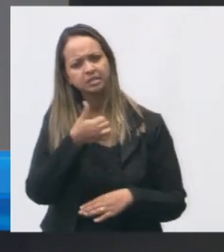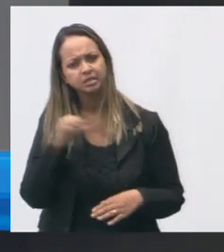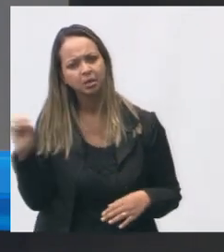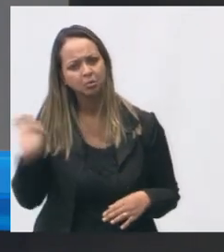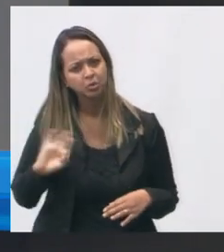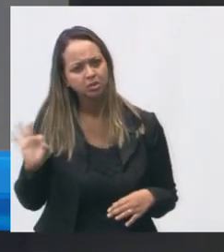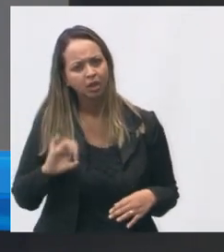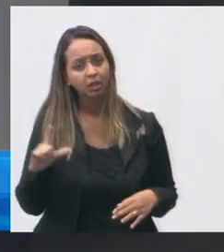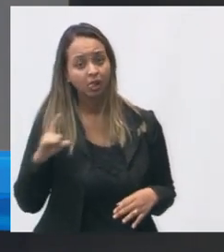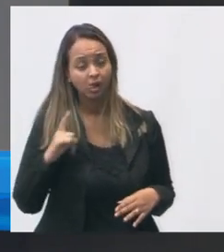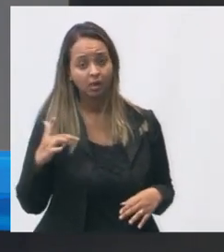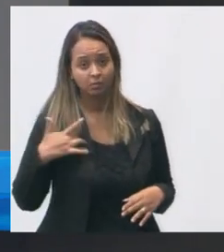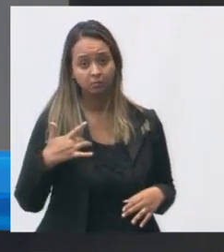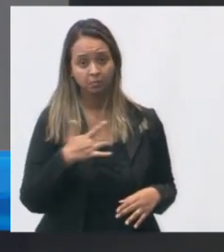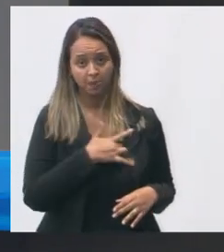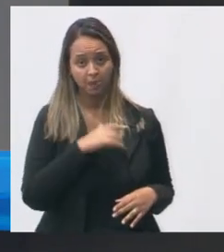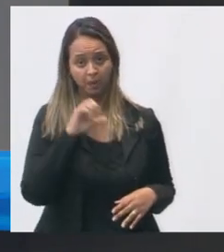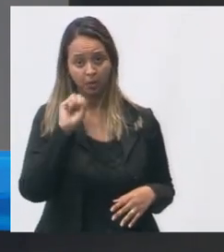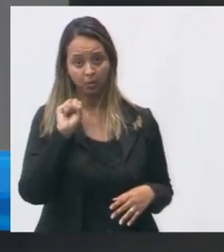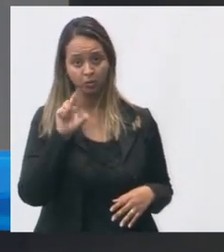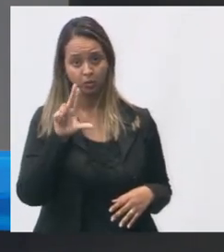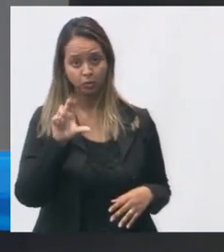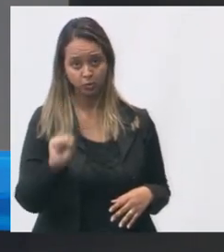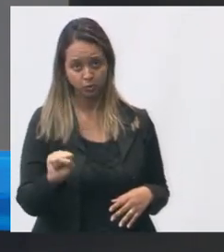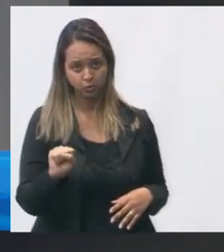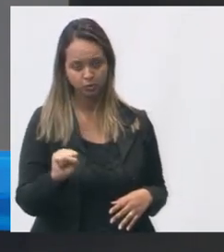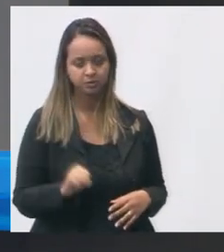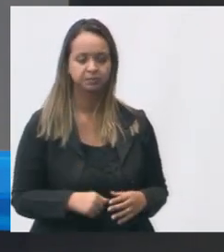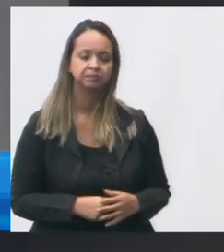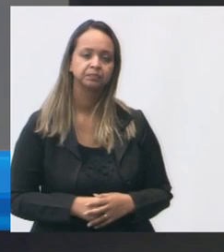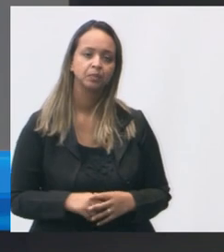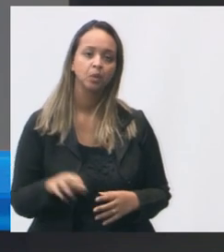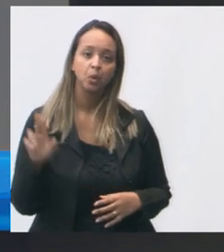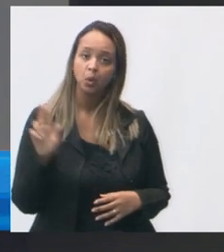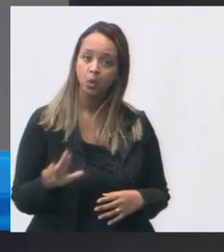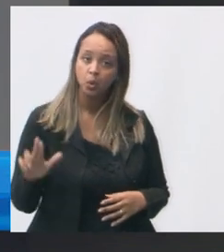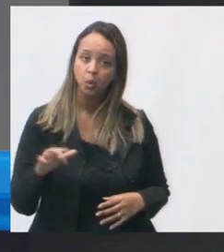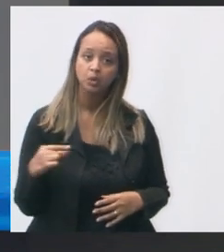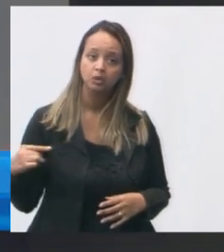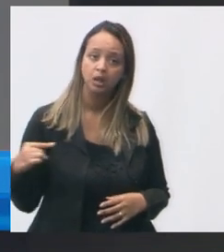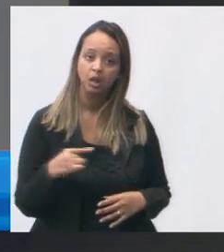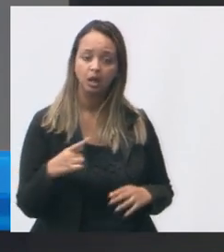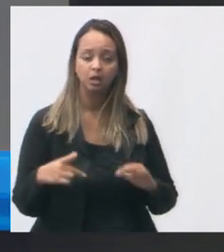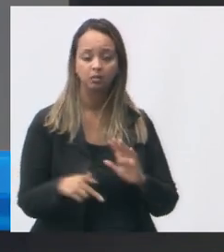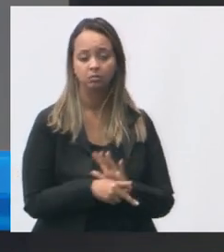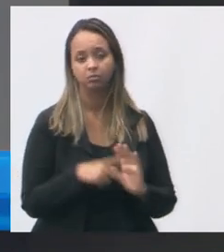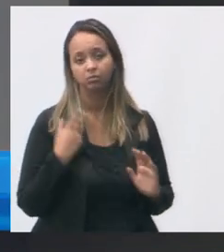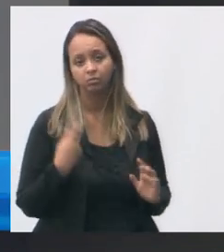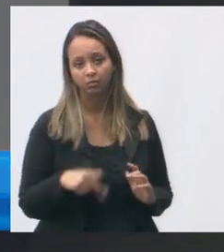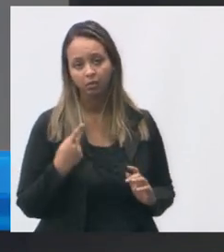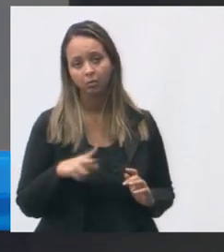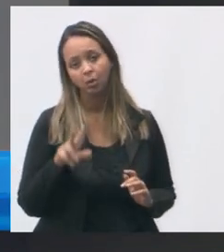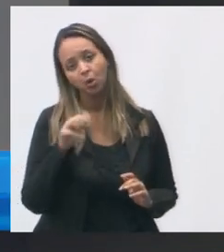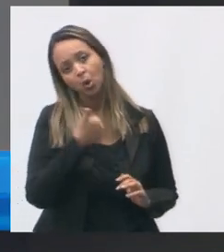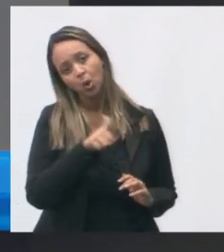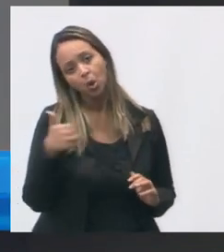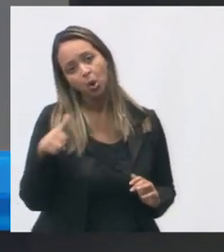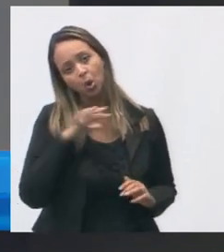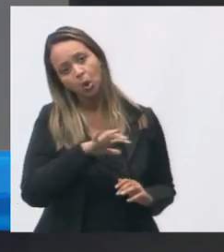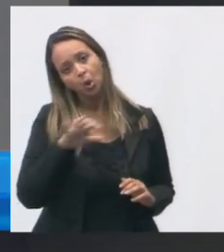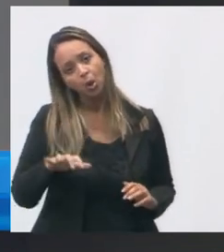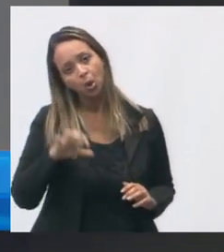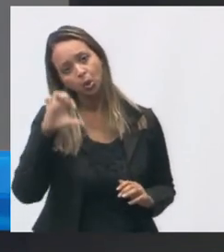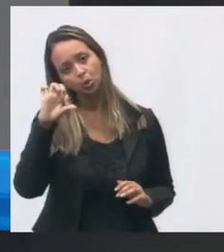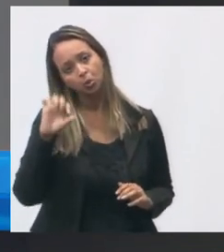100% usa as unidades imóvel próprio 11 consultórios nota 9